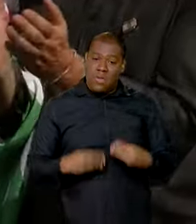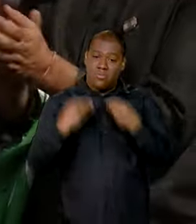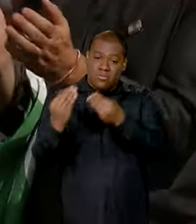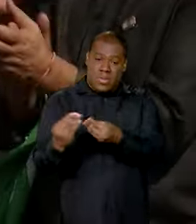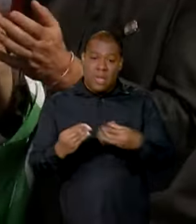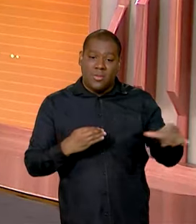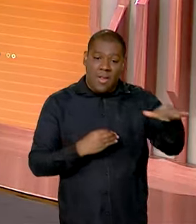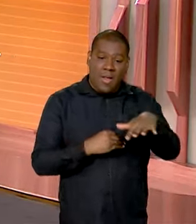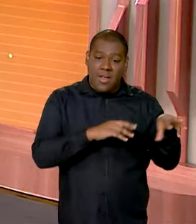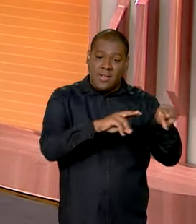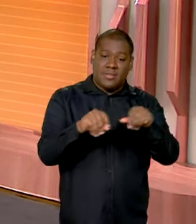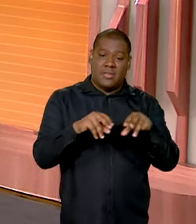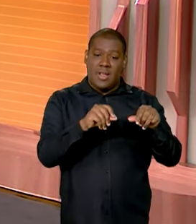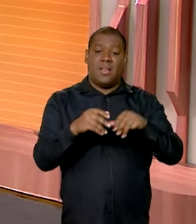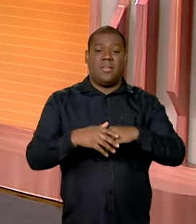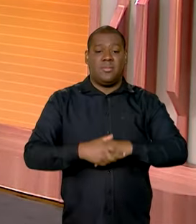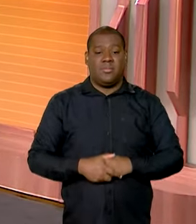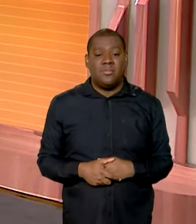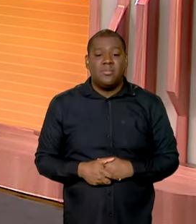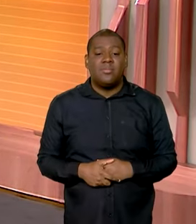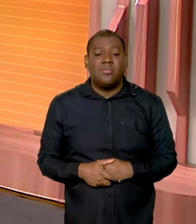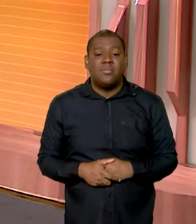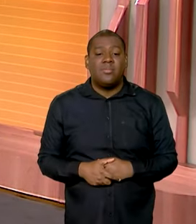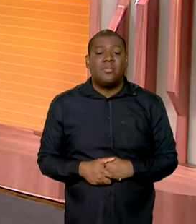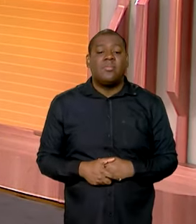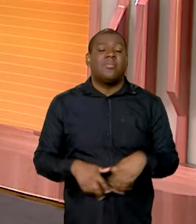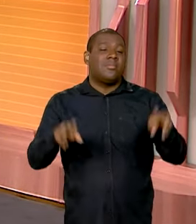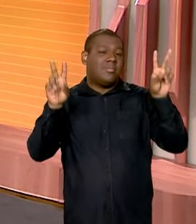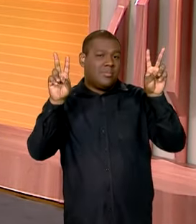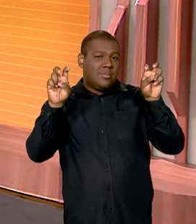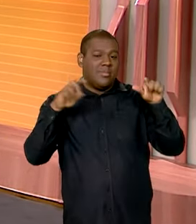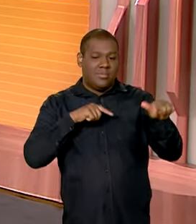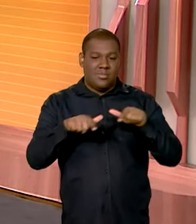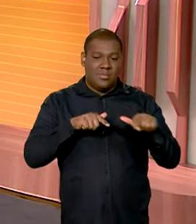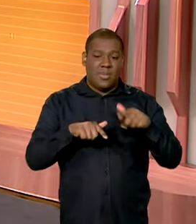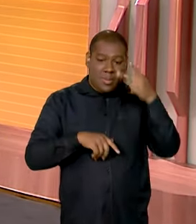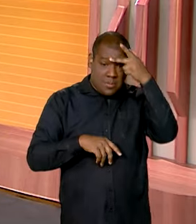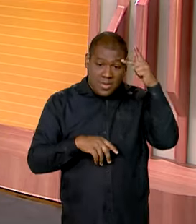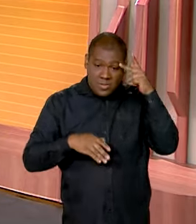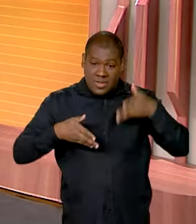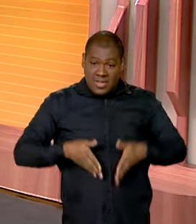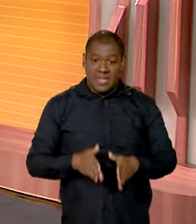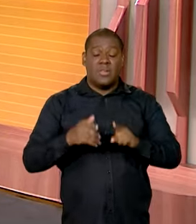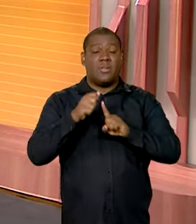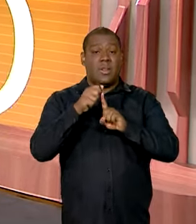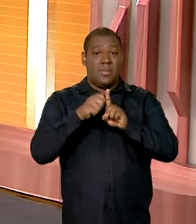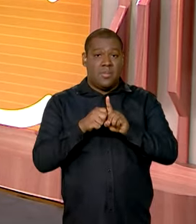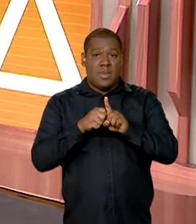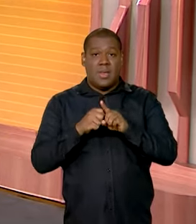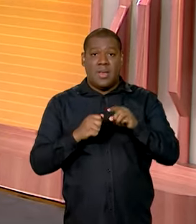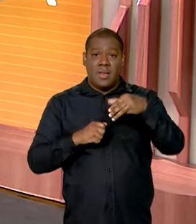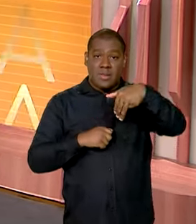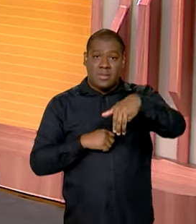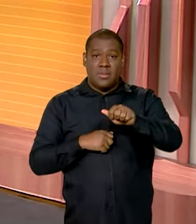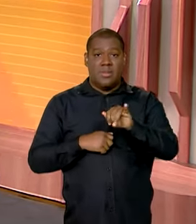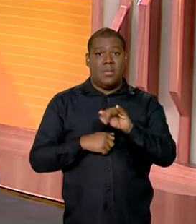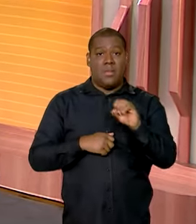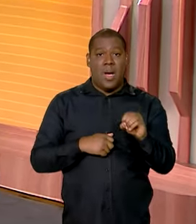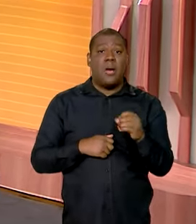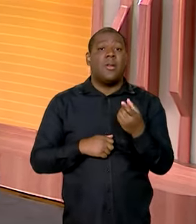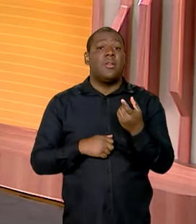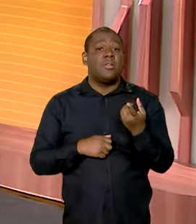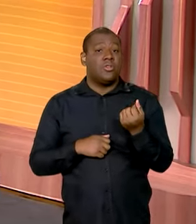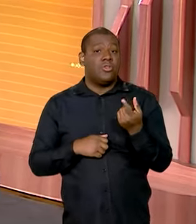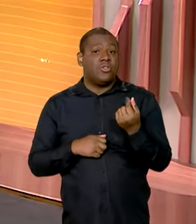trabalhar. E por falar em trabalhadores, os nascidos em maio já podem sacar parte do valor